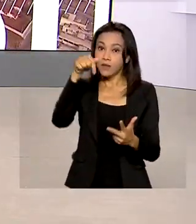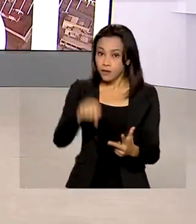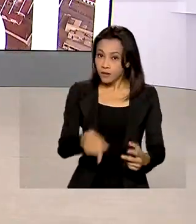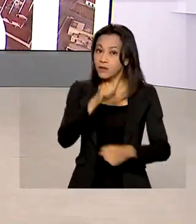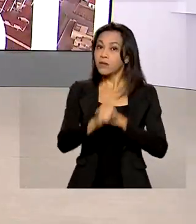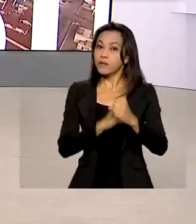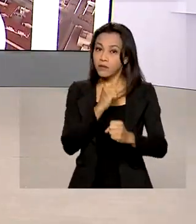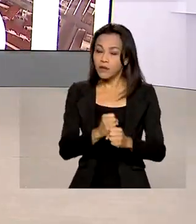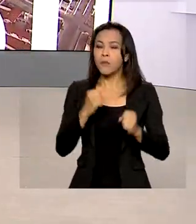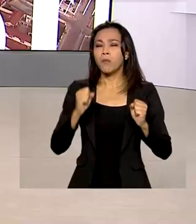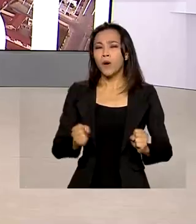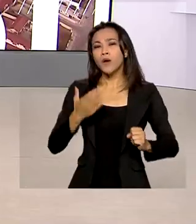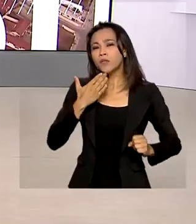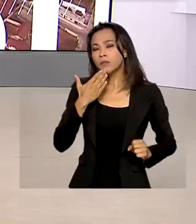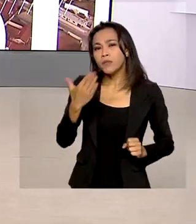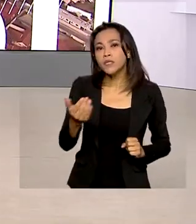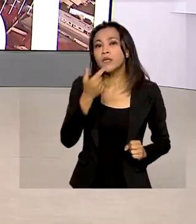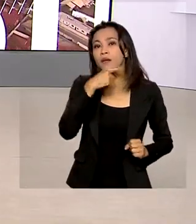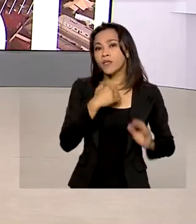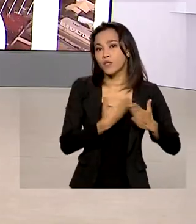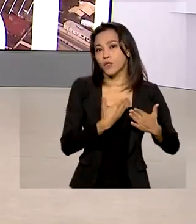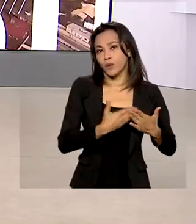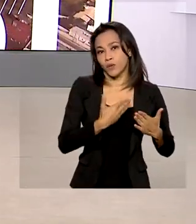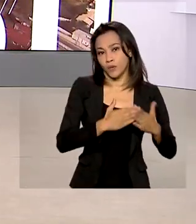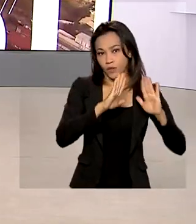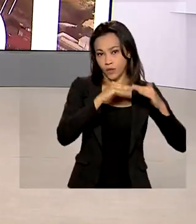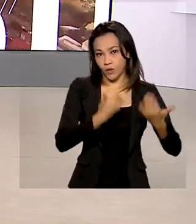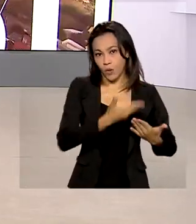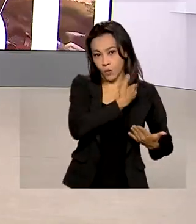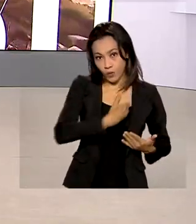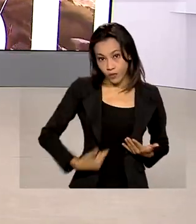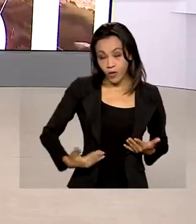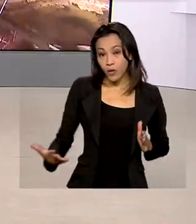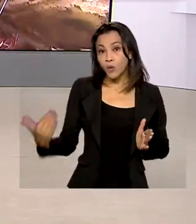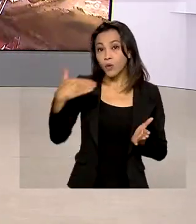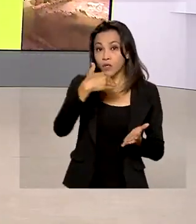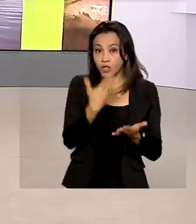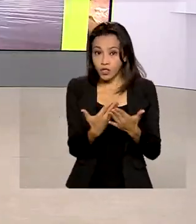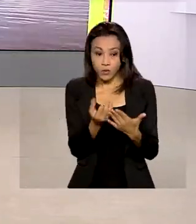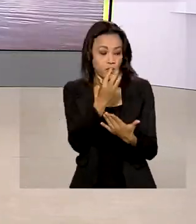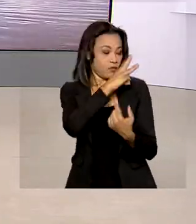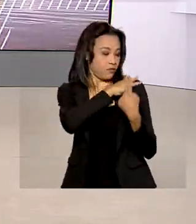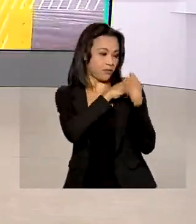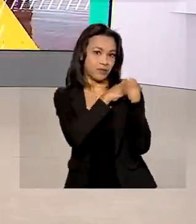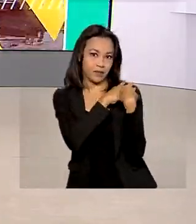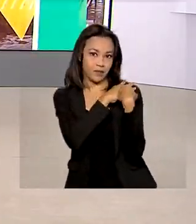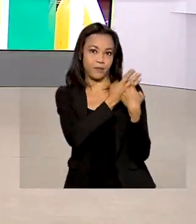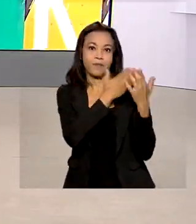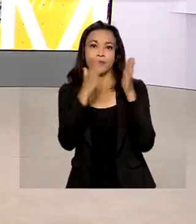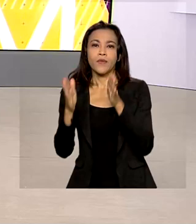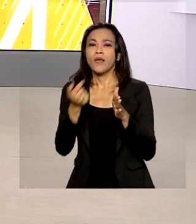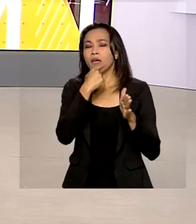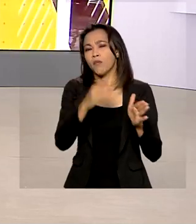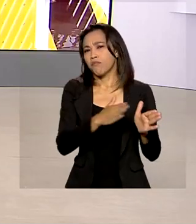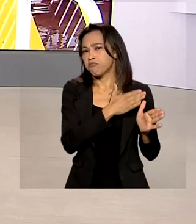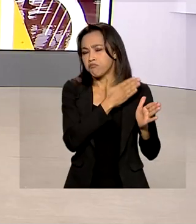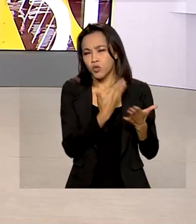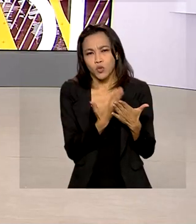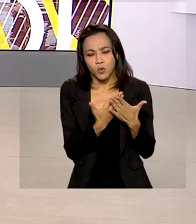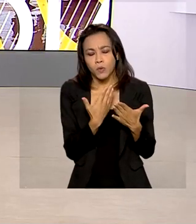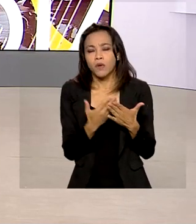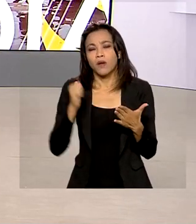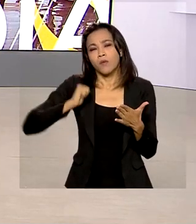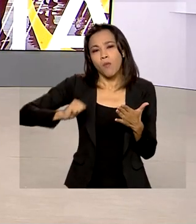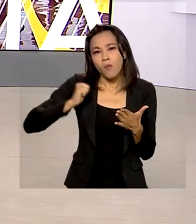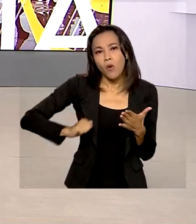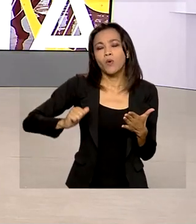Podem fazer o pedido a estudantes da rede pública que estejam no último ano do ensino médio, os que cursaram todo o ensino médio como bolsistas